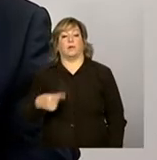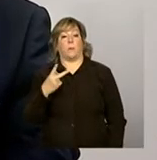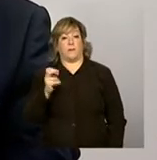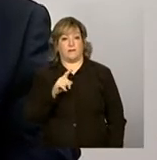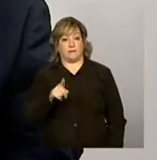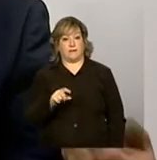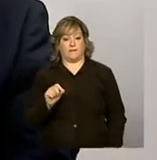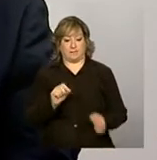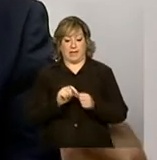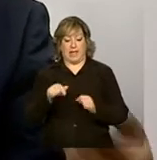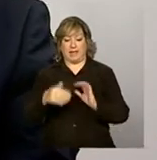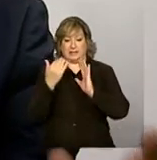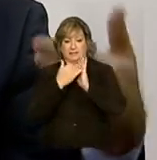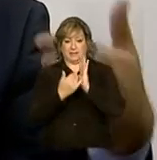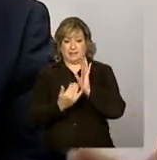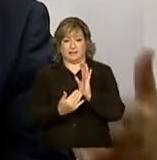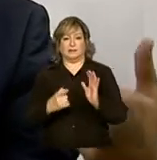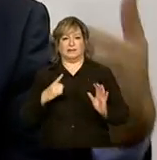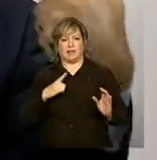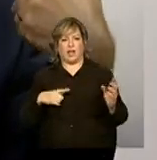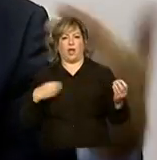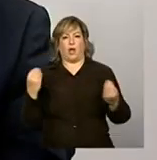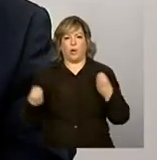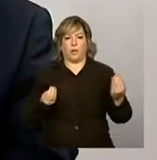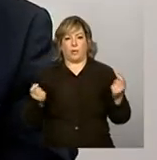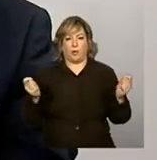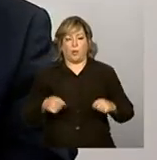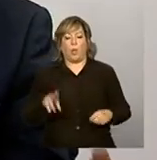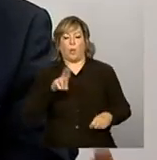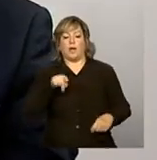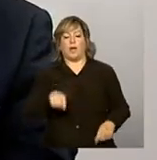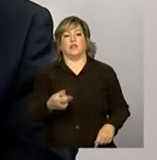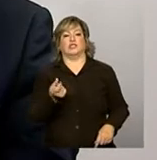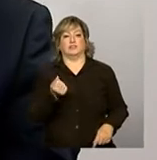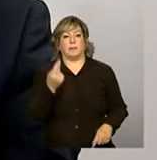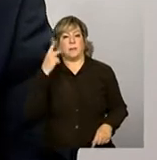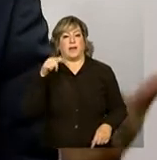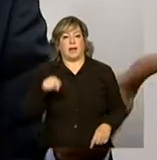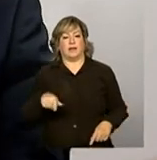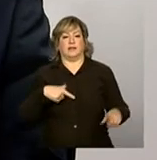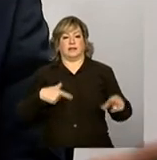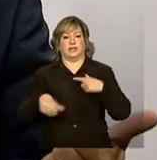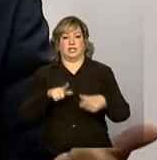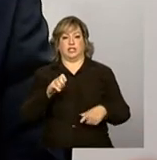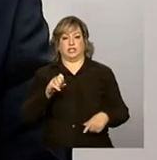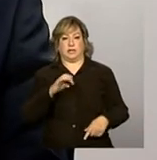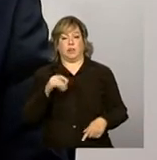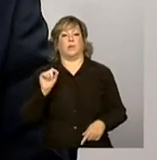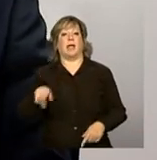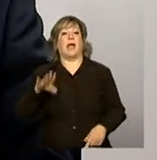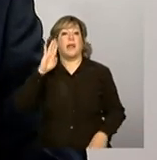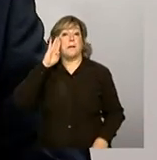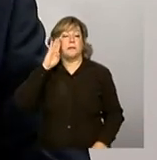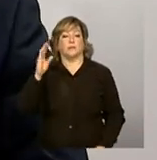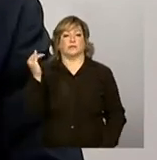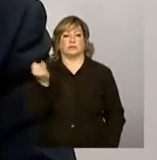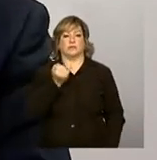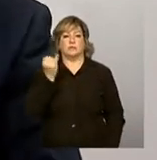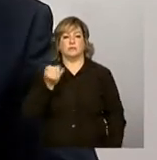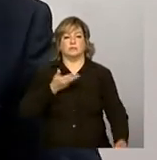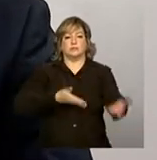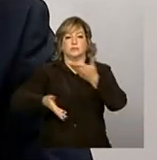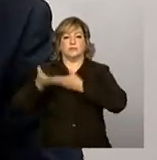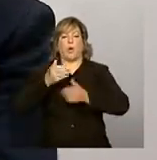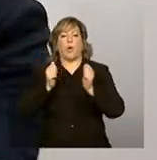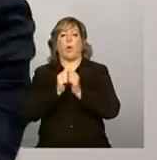essas prioridades, há condição de se fazer uso desses recursos para a gestão. É fundamental a articulação com